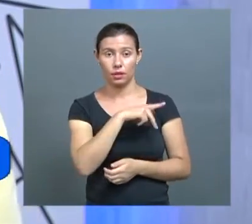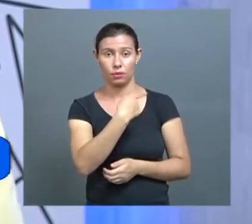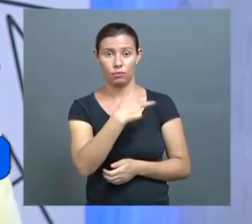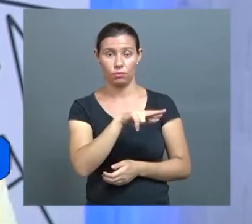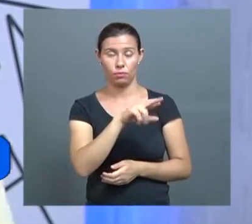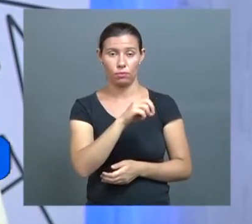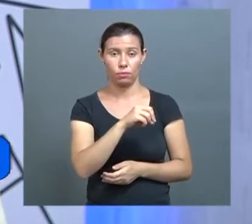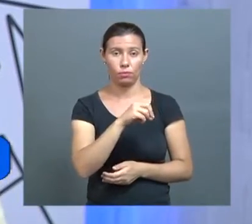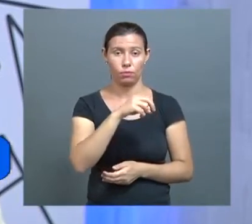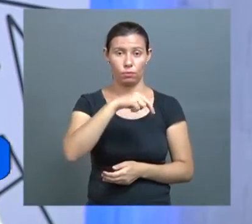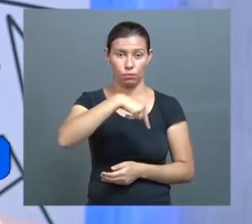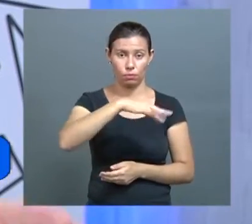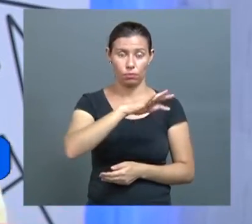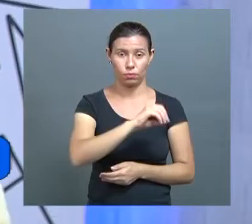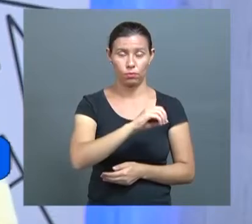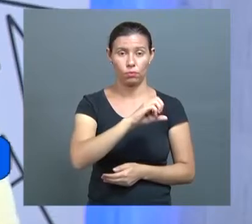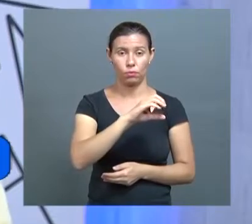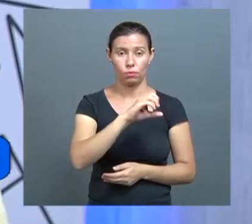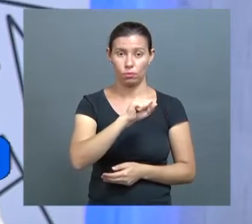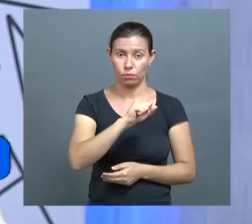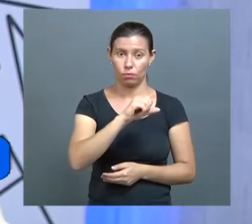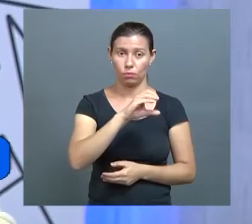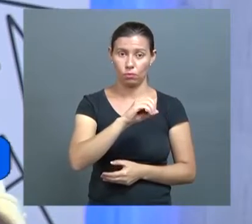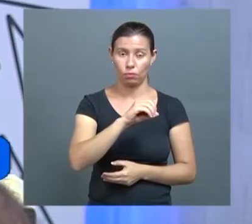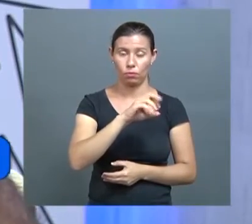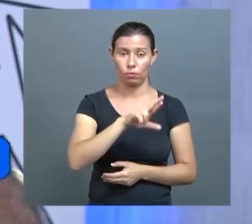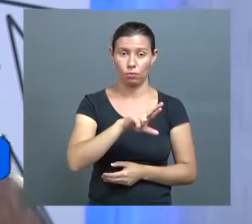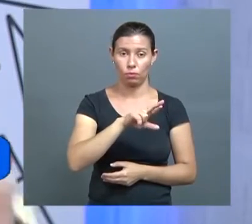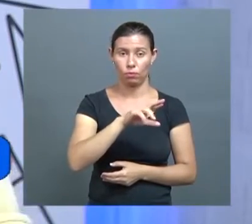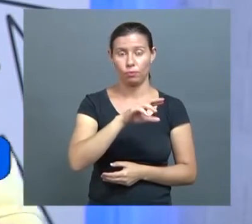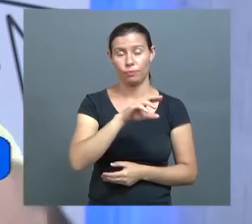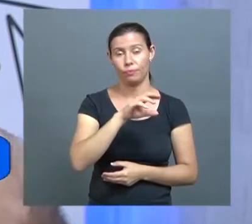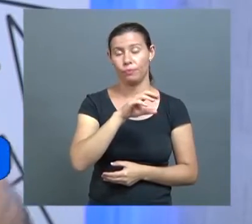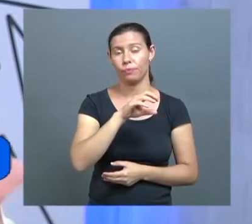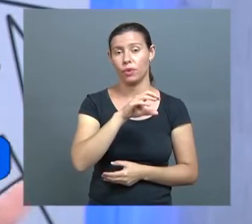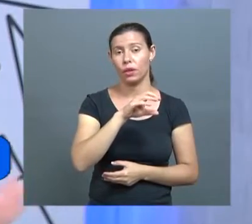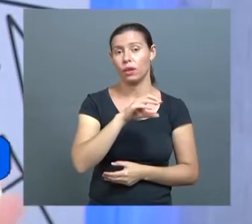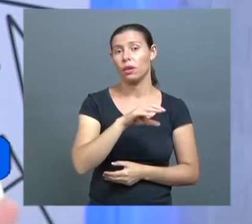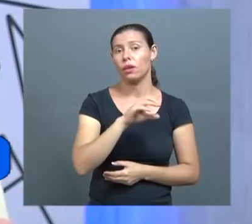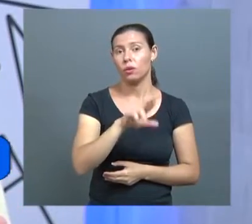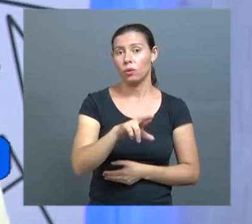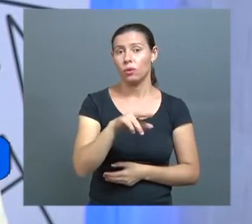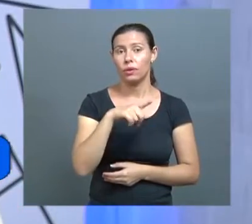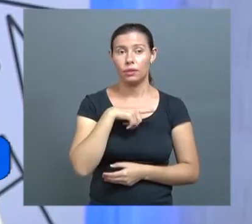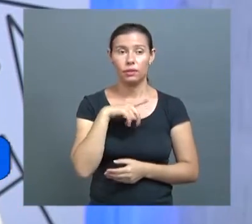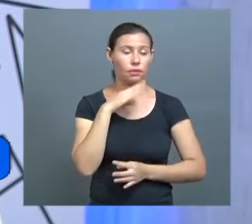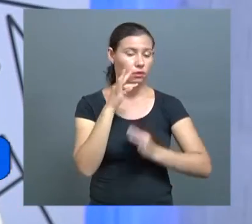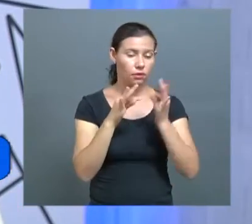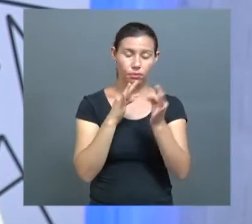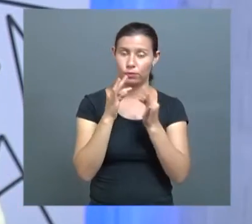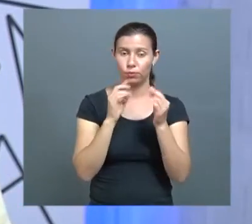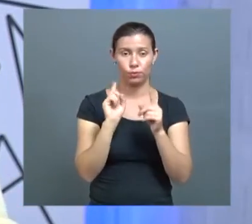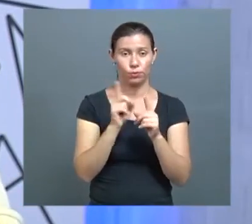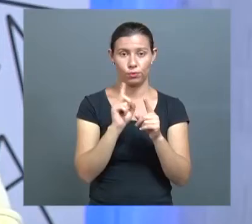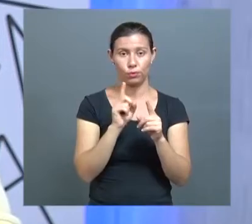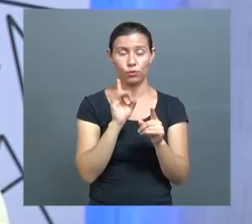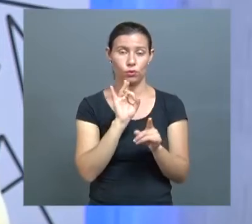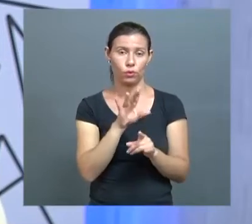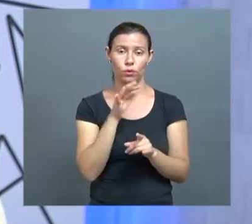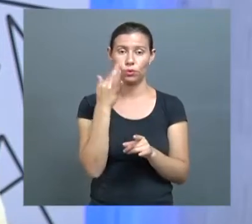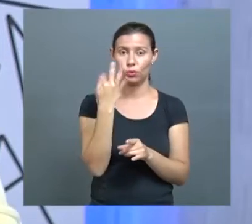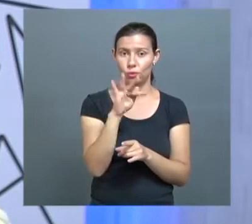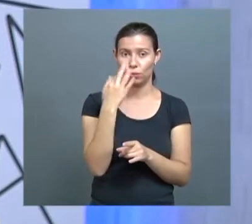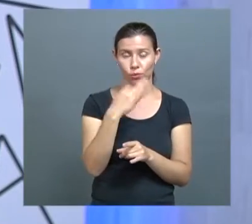tratamento. A função nossa lá, no primeiro momento, é tirar a dor, tirar o desconforto do paciente. Quando